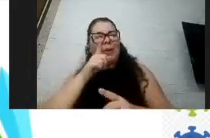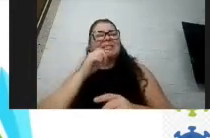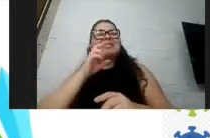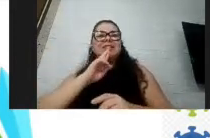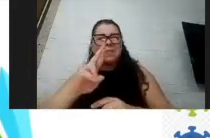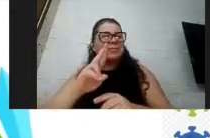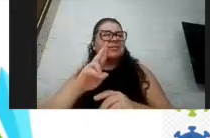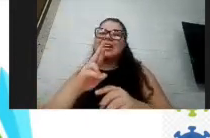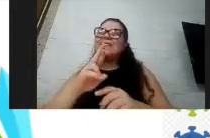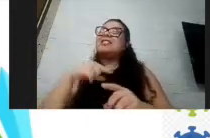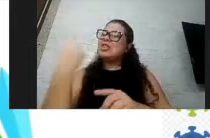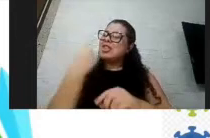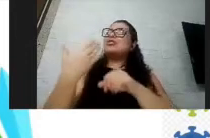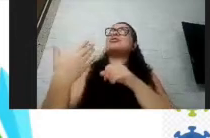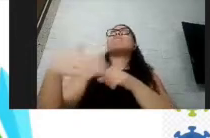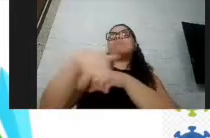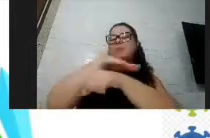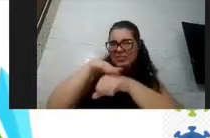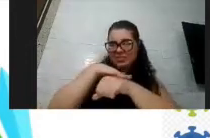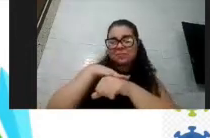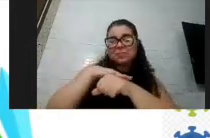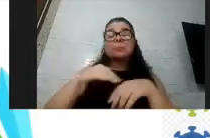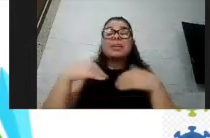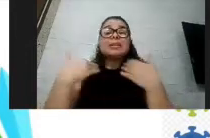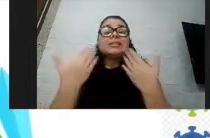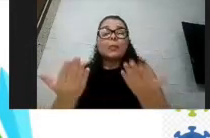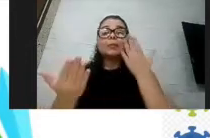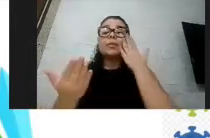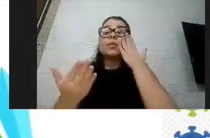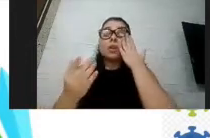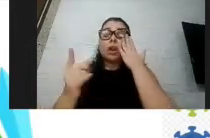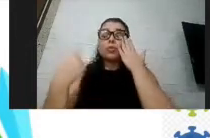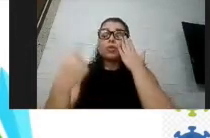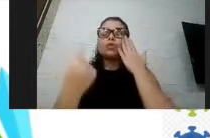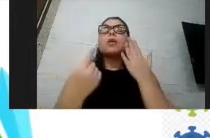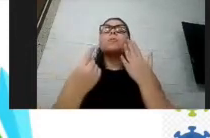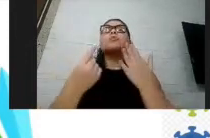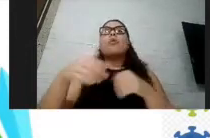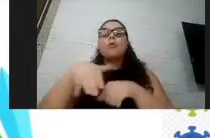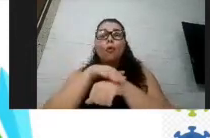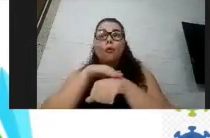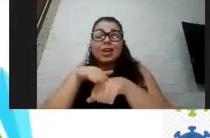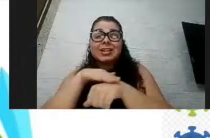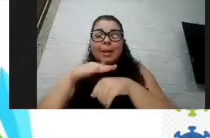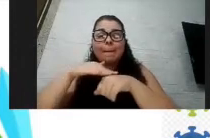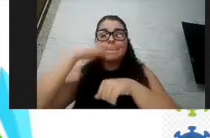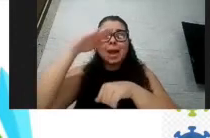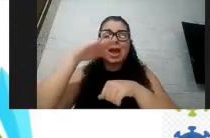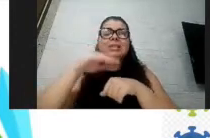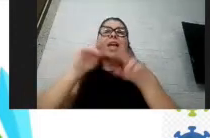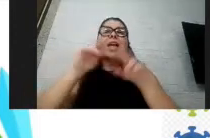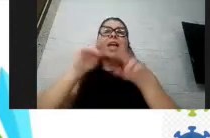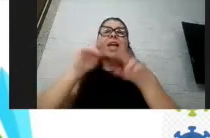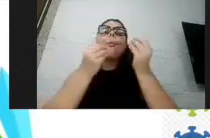vocês e a gente conversa. Então, o que a gente vai mais falar é em relação aos riscos para as pessoas